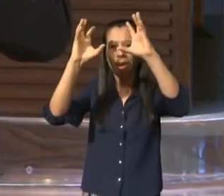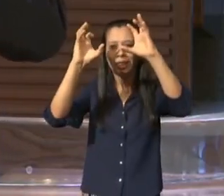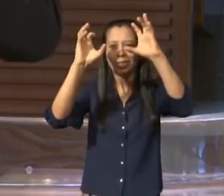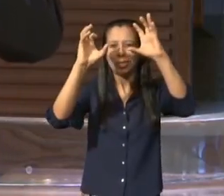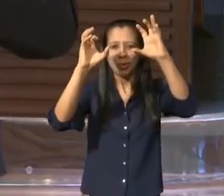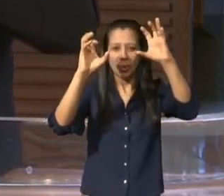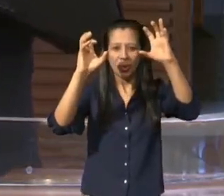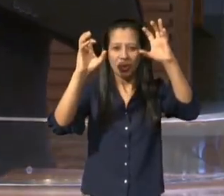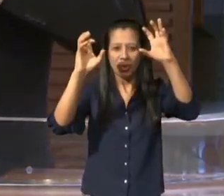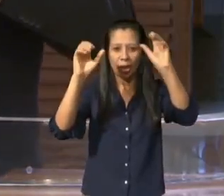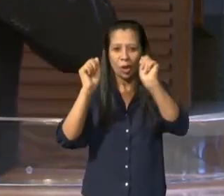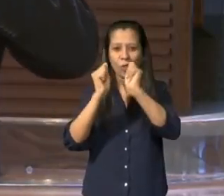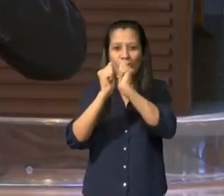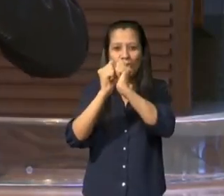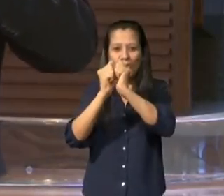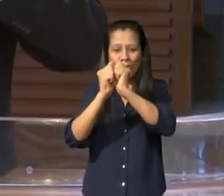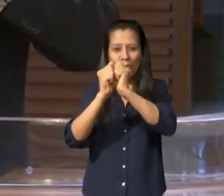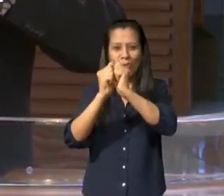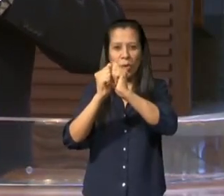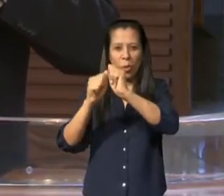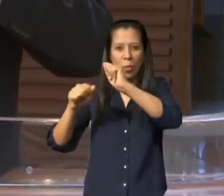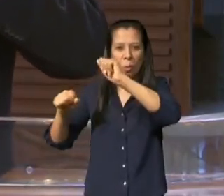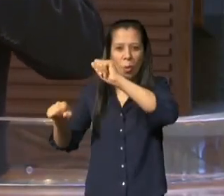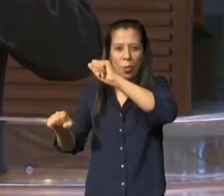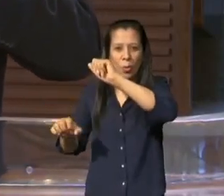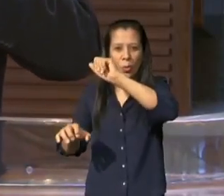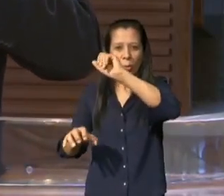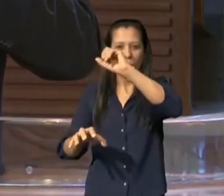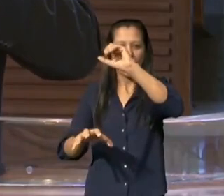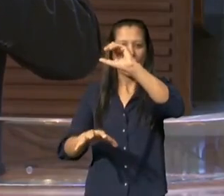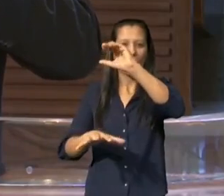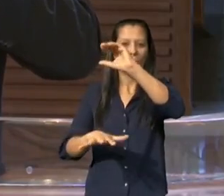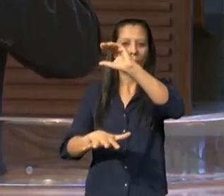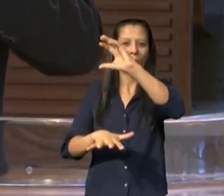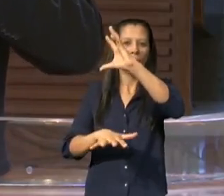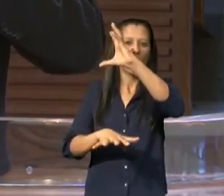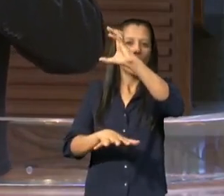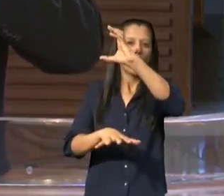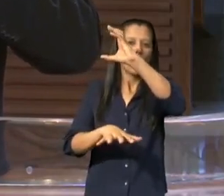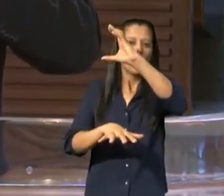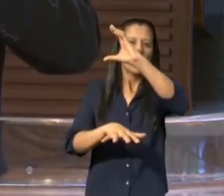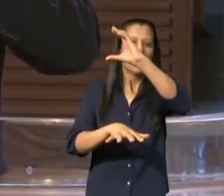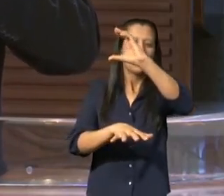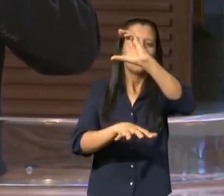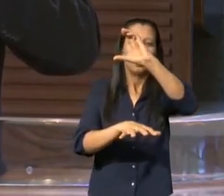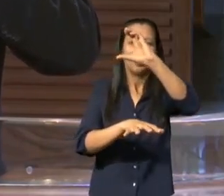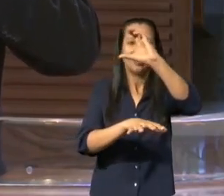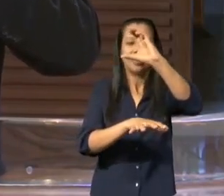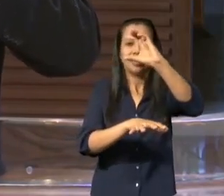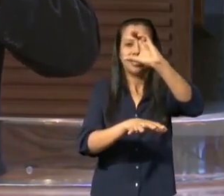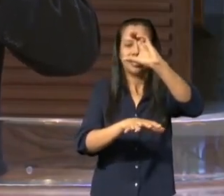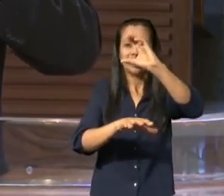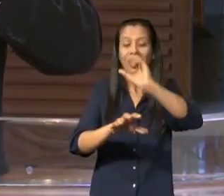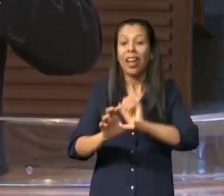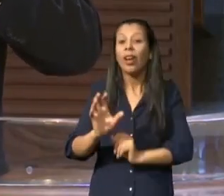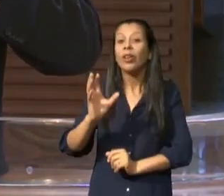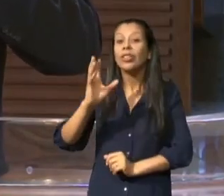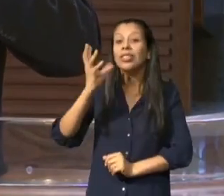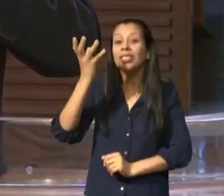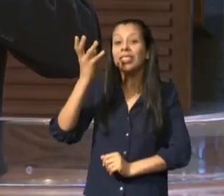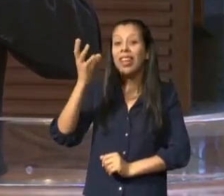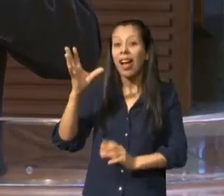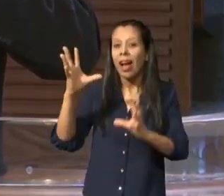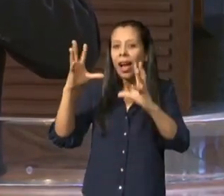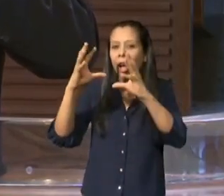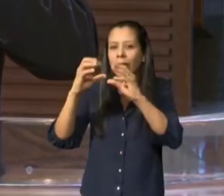e a noite a mesma nuvem se transformava numa proteção do frio e